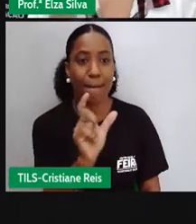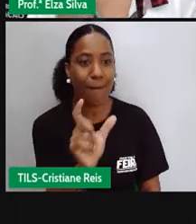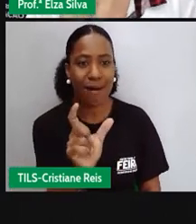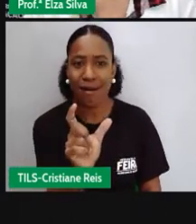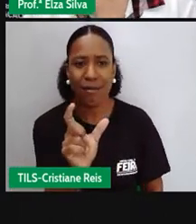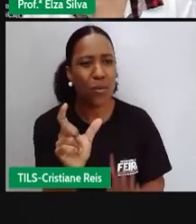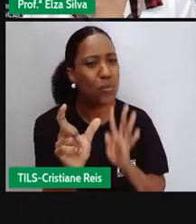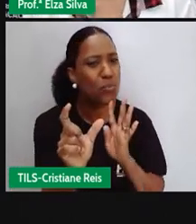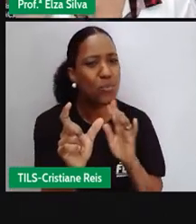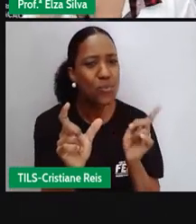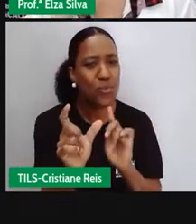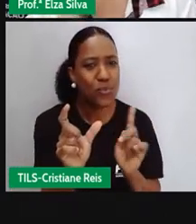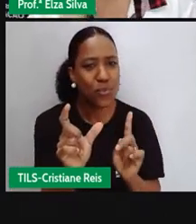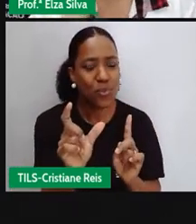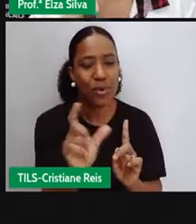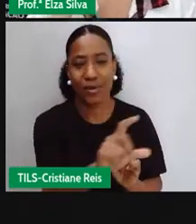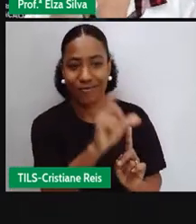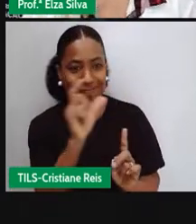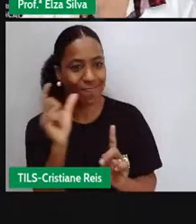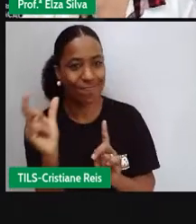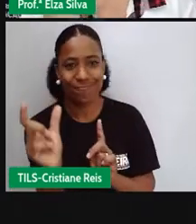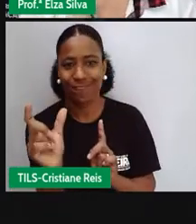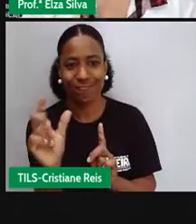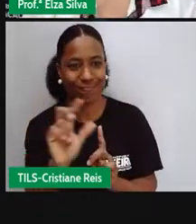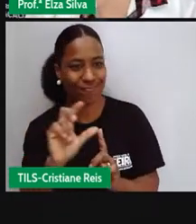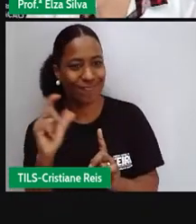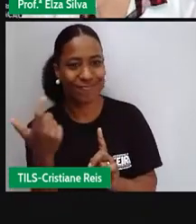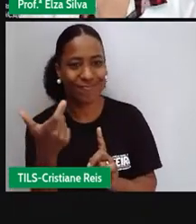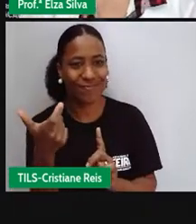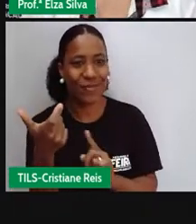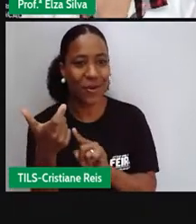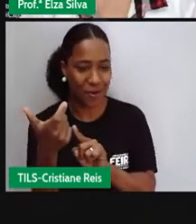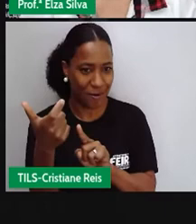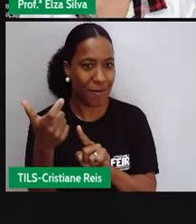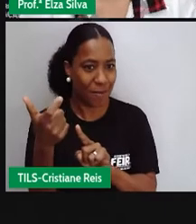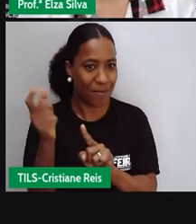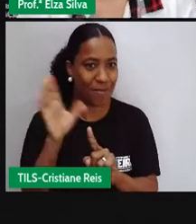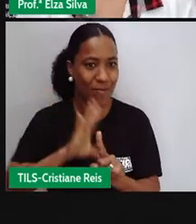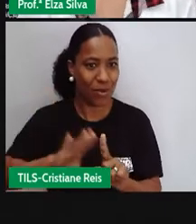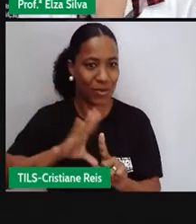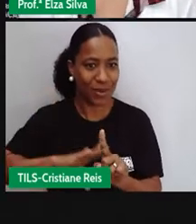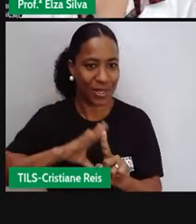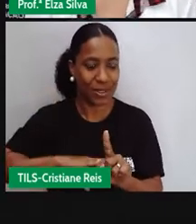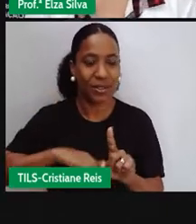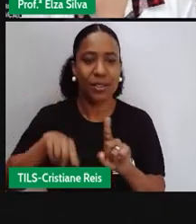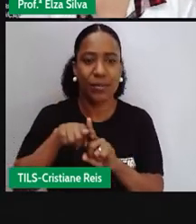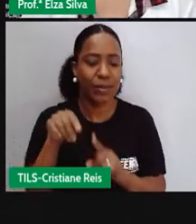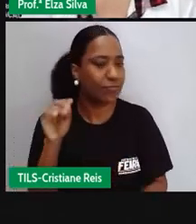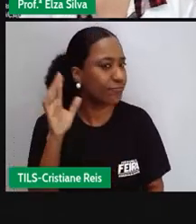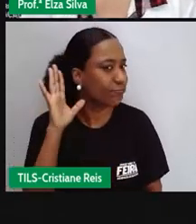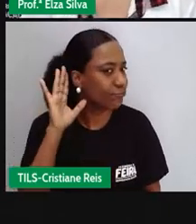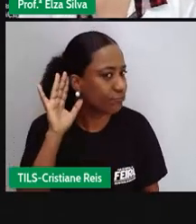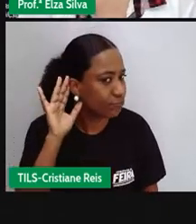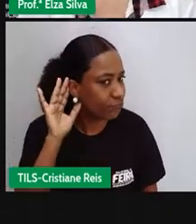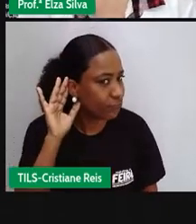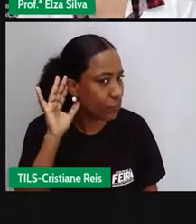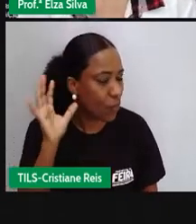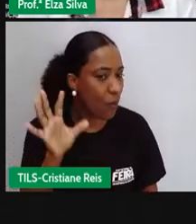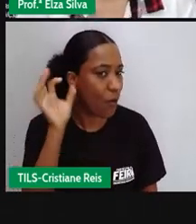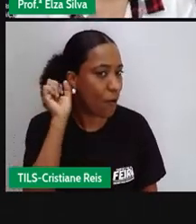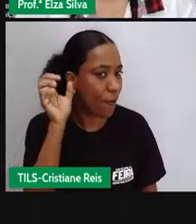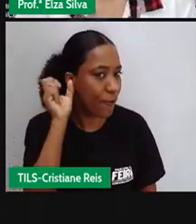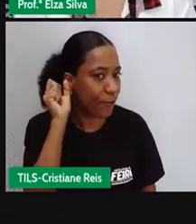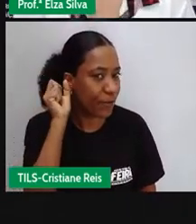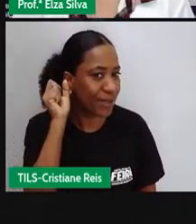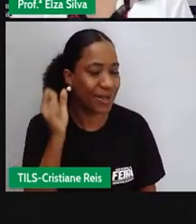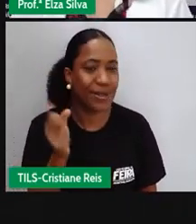listen and speak, ouvir e repetir, para você se aperfeiçoar no inglês. Então,